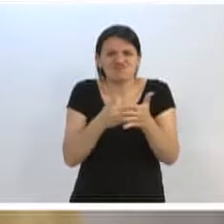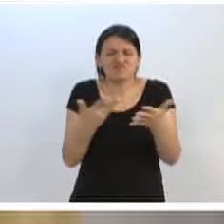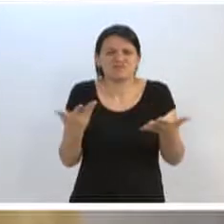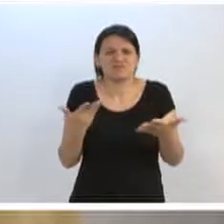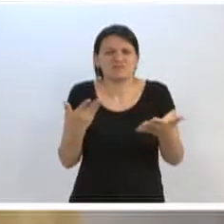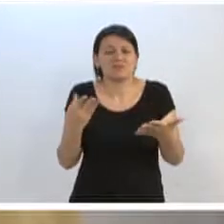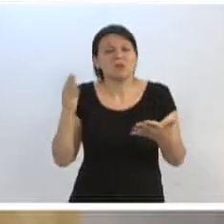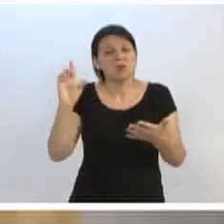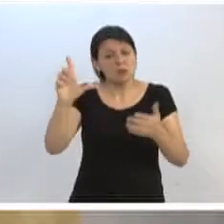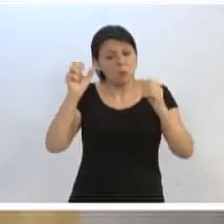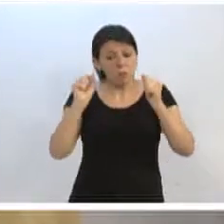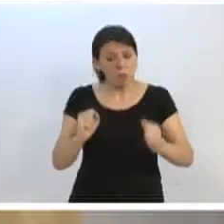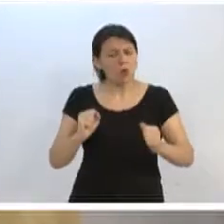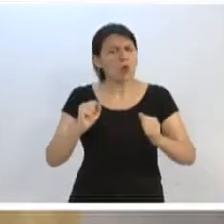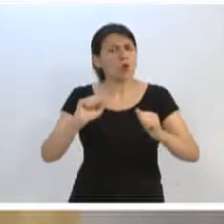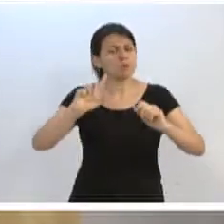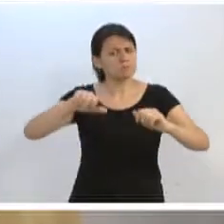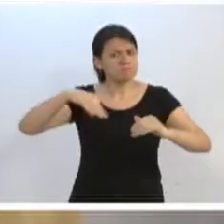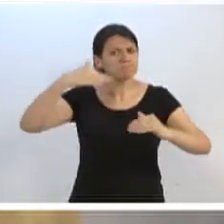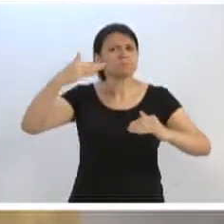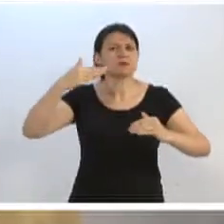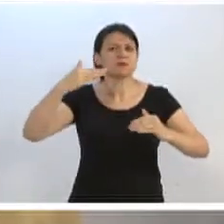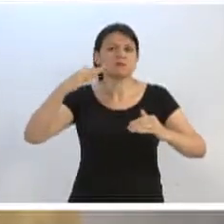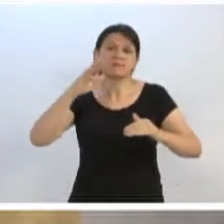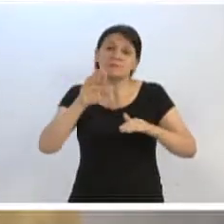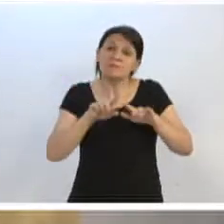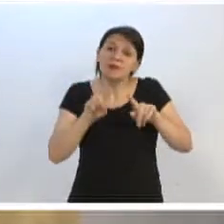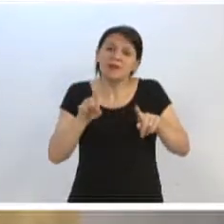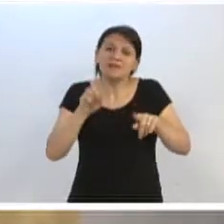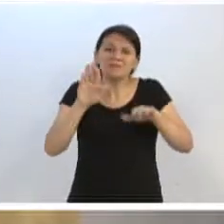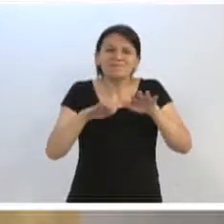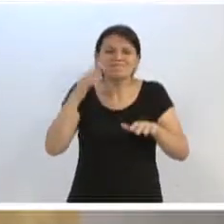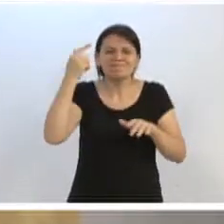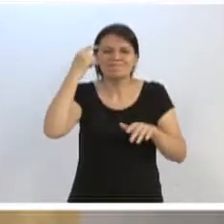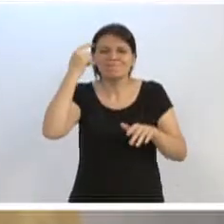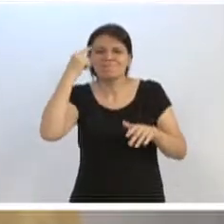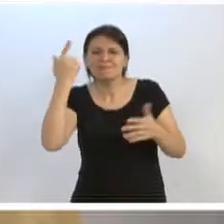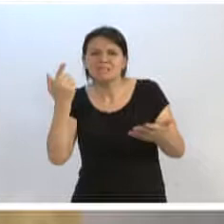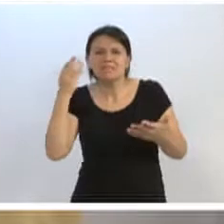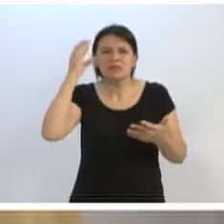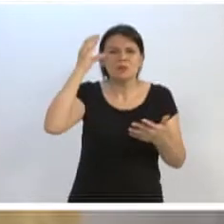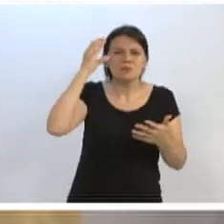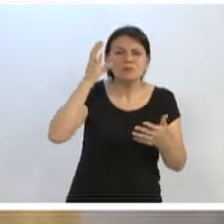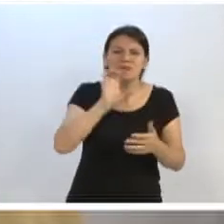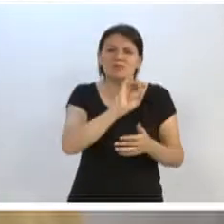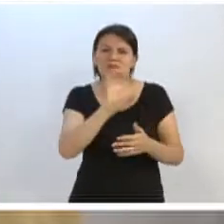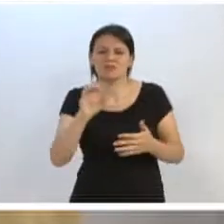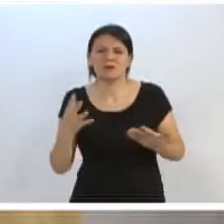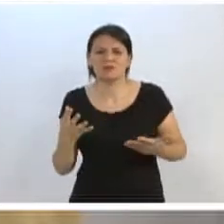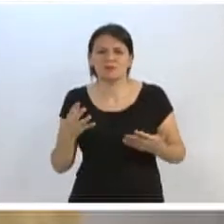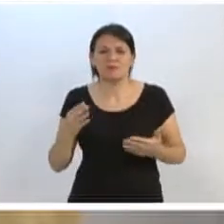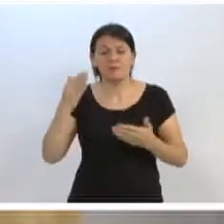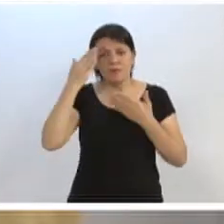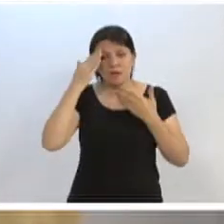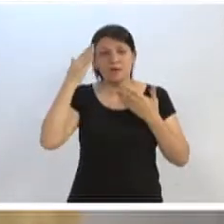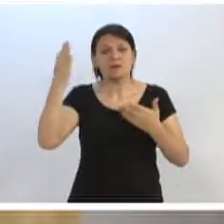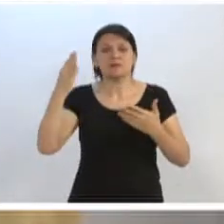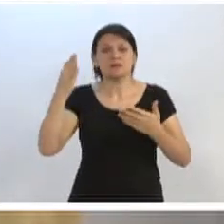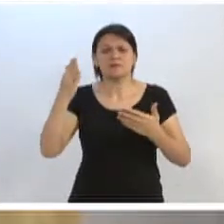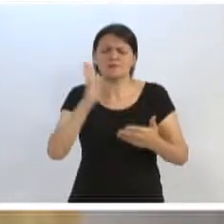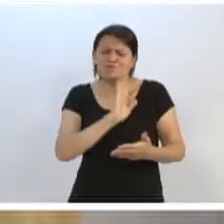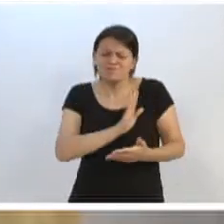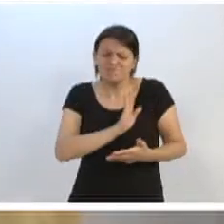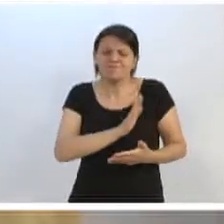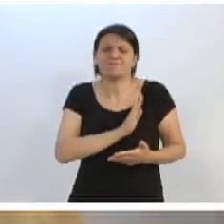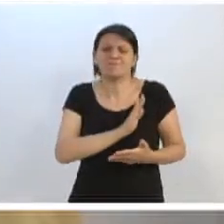Blumenau pode muito mais, pode muito mais. E depende da mentalidade, depende do posicionamento de cada um de nós. Agradeço, do fundo do meu